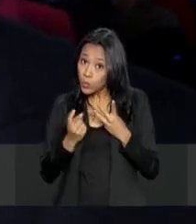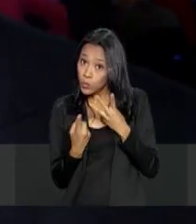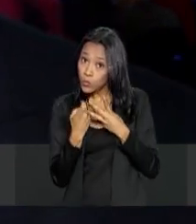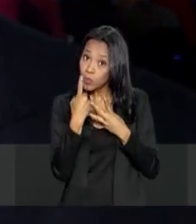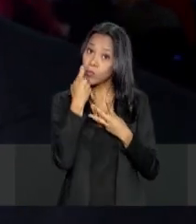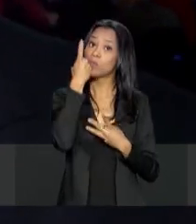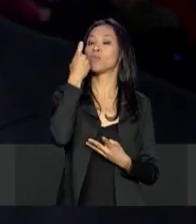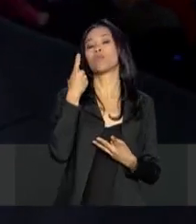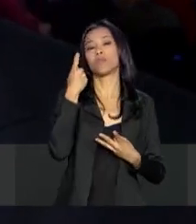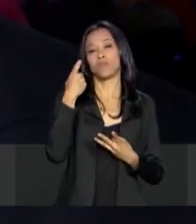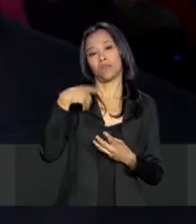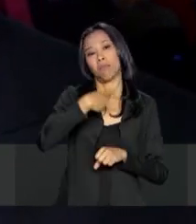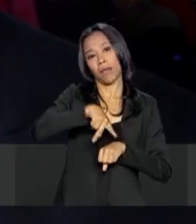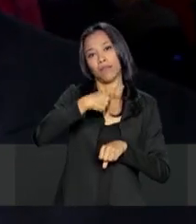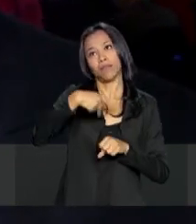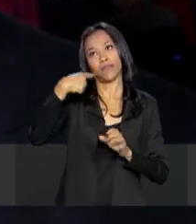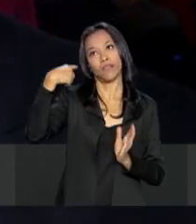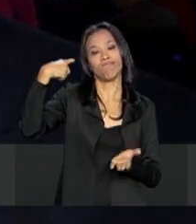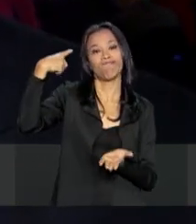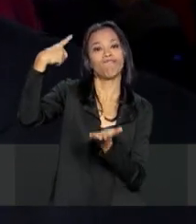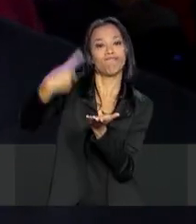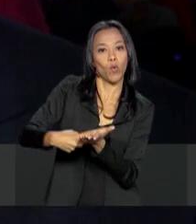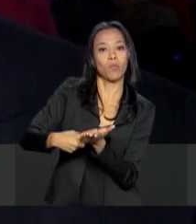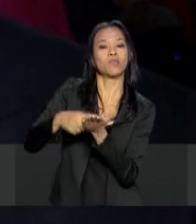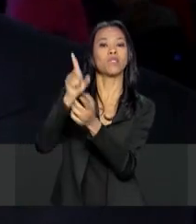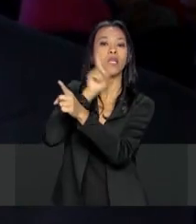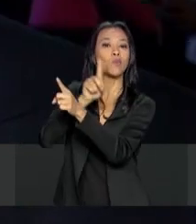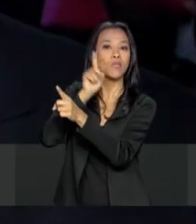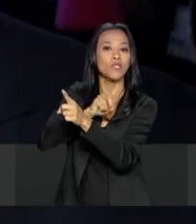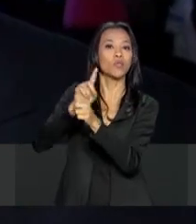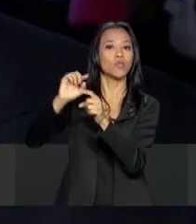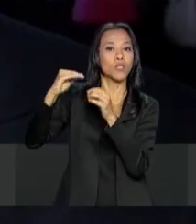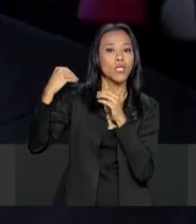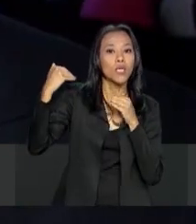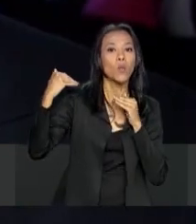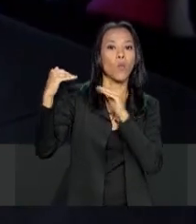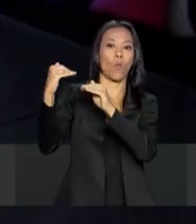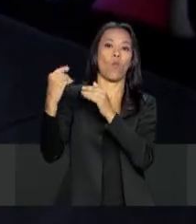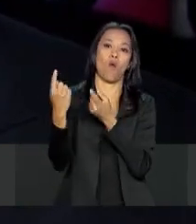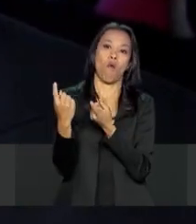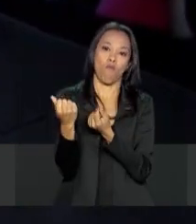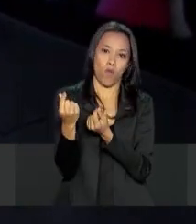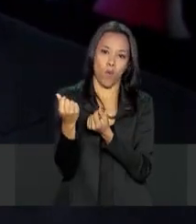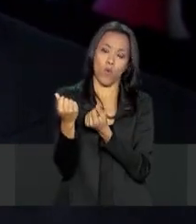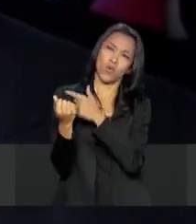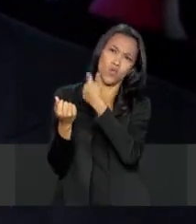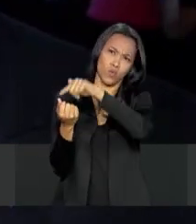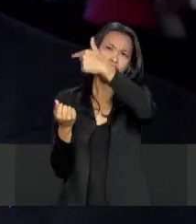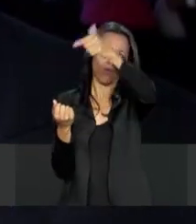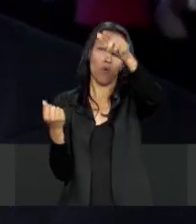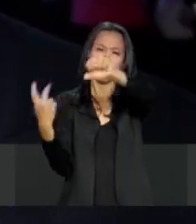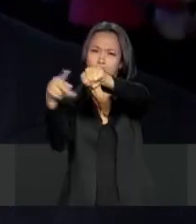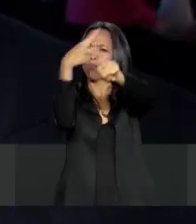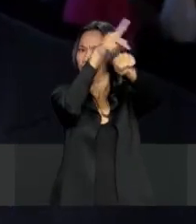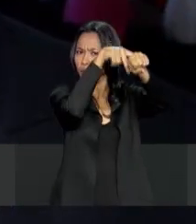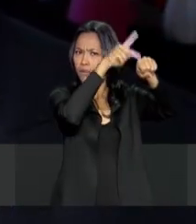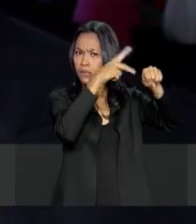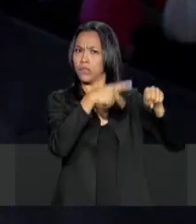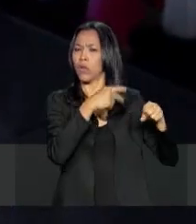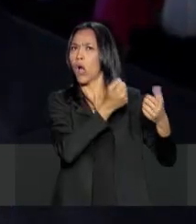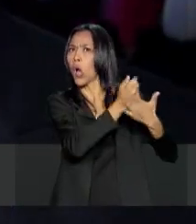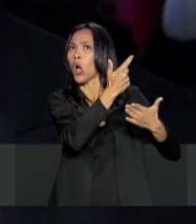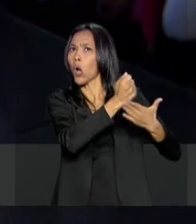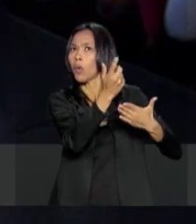acordo com os Estados Unidos com cotas definidas. Todos os demais países, inclusive tradicionais, parceiros estratégicos dos Estados Unidos,